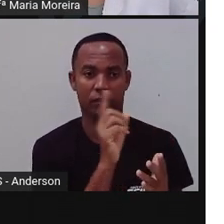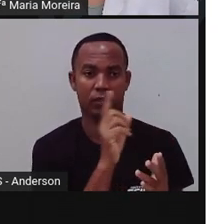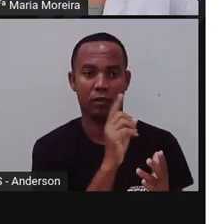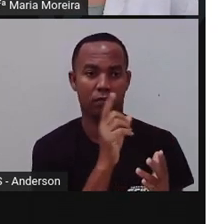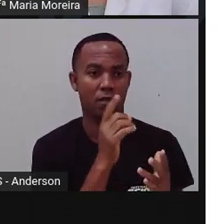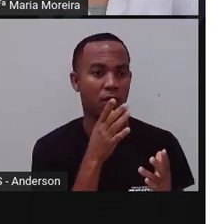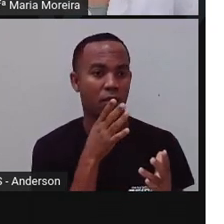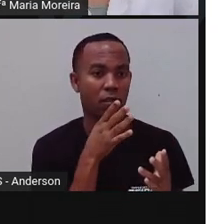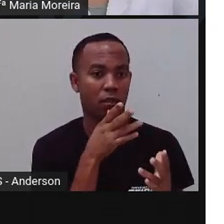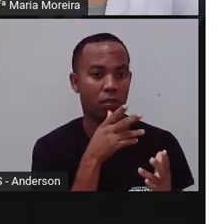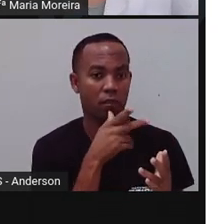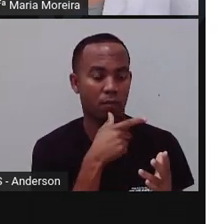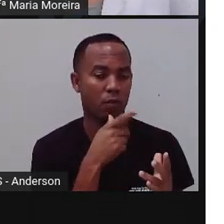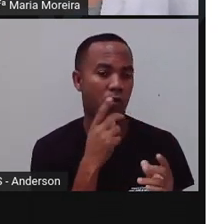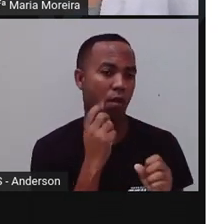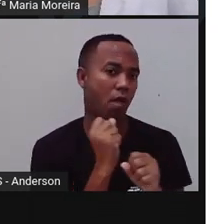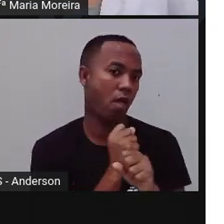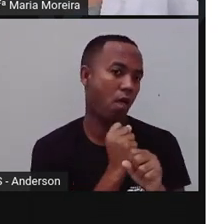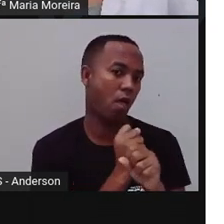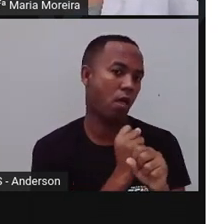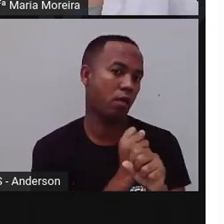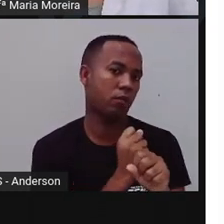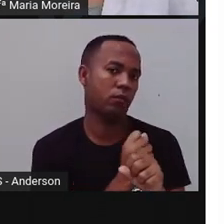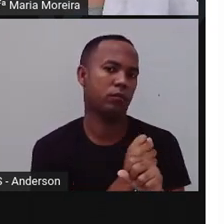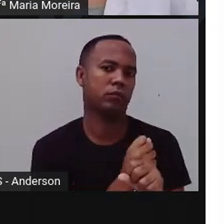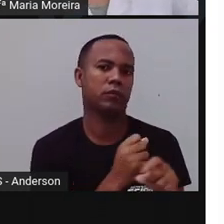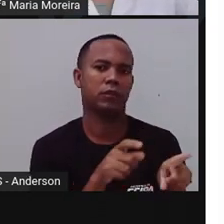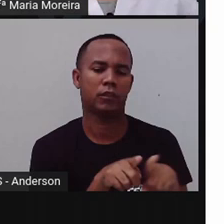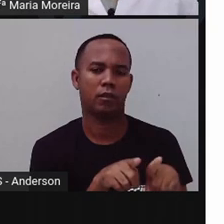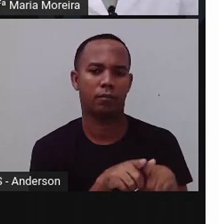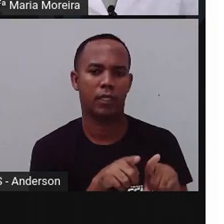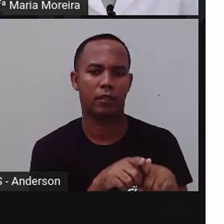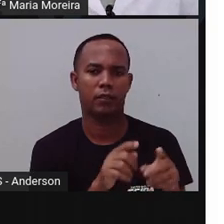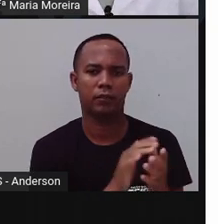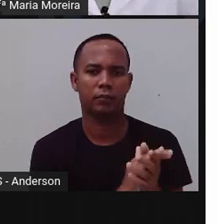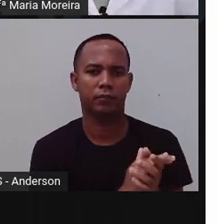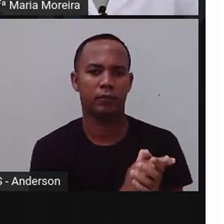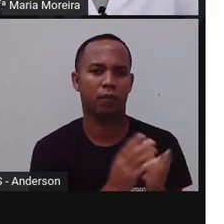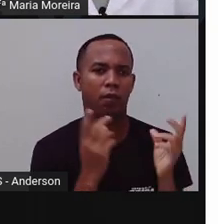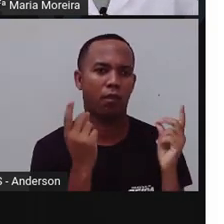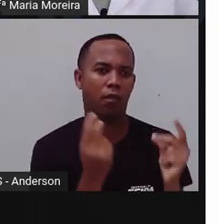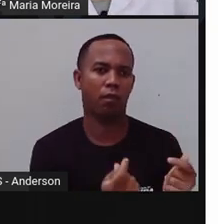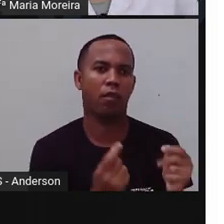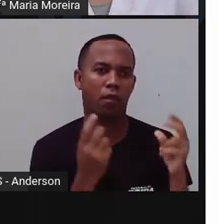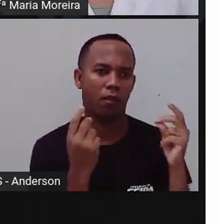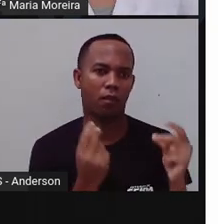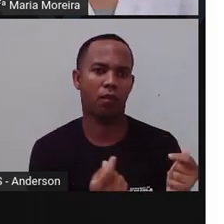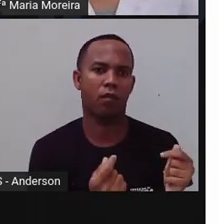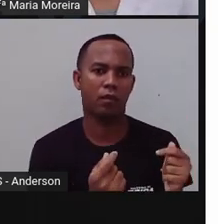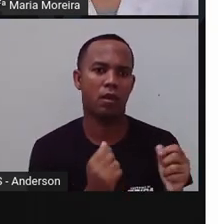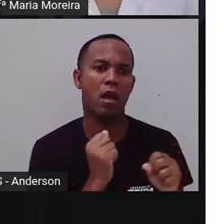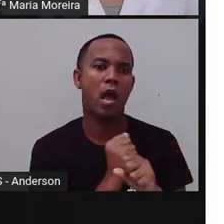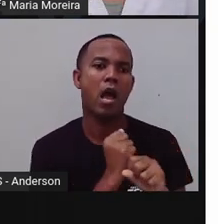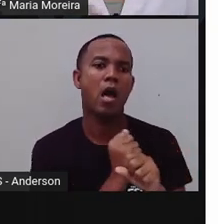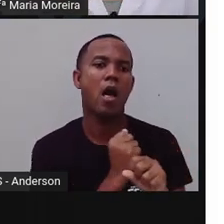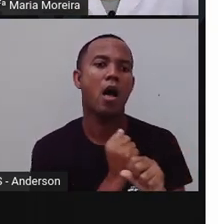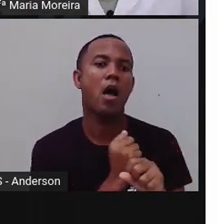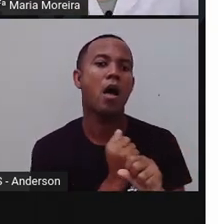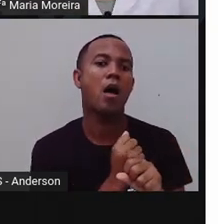séculos até que ela se tornasse como conhecemos hoje. Então, século. Um século são quantos anos?